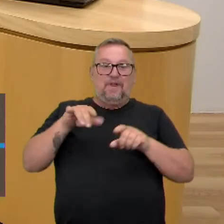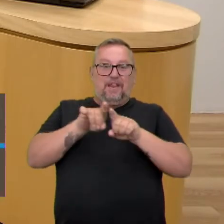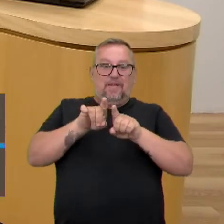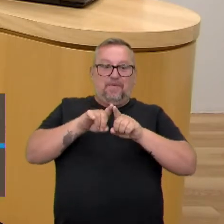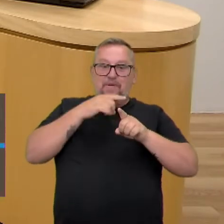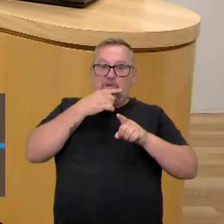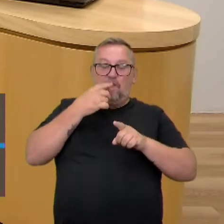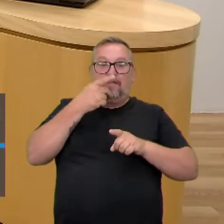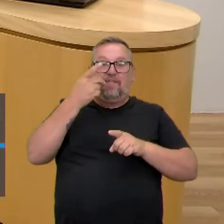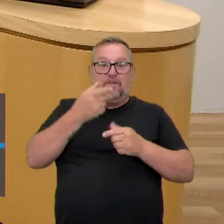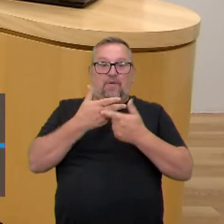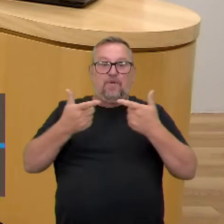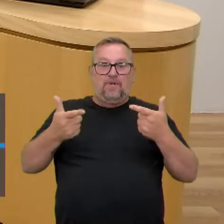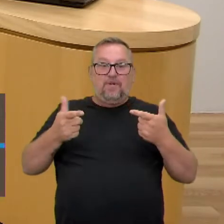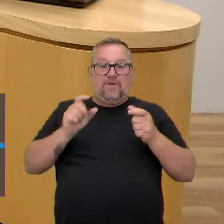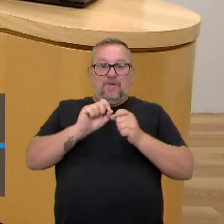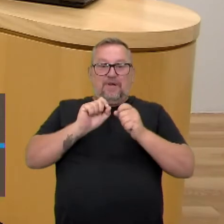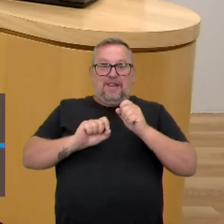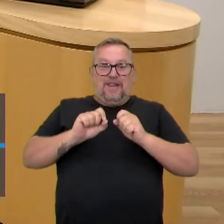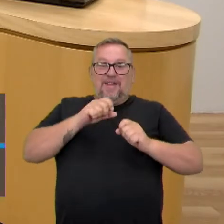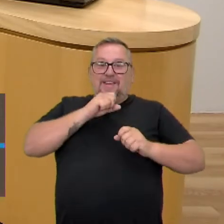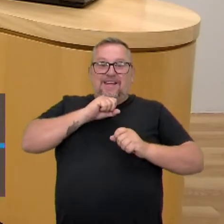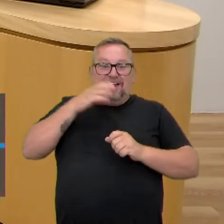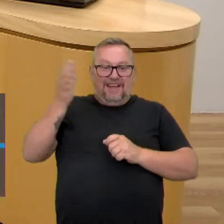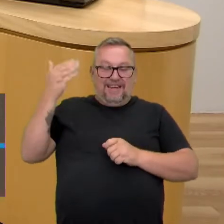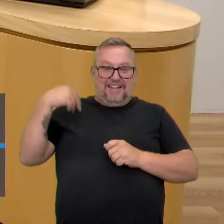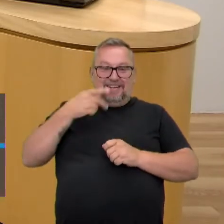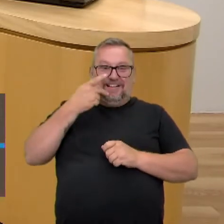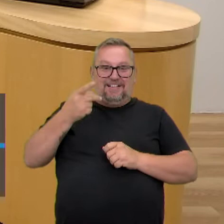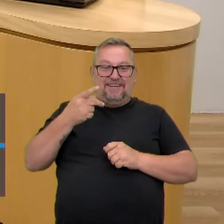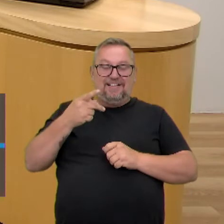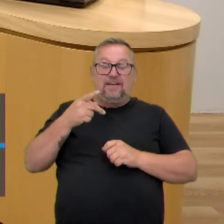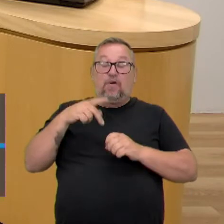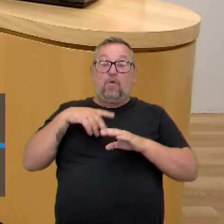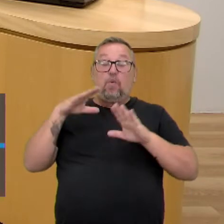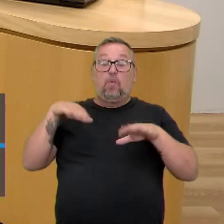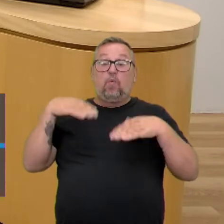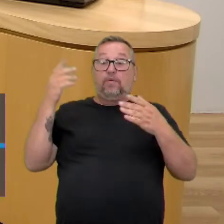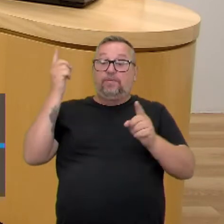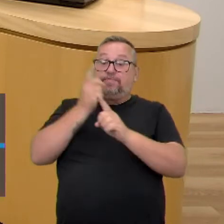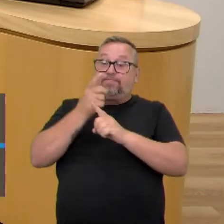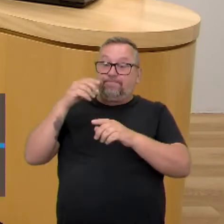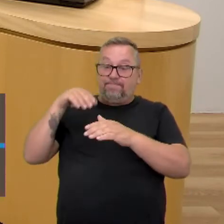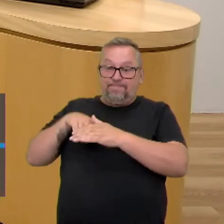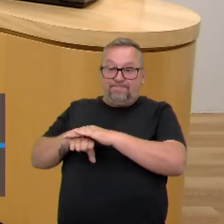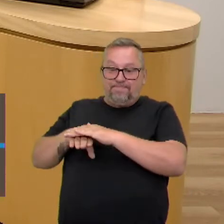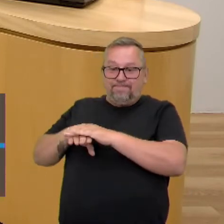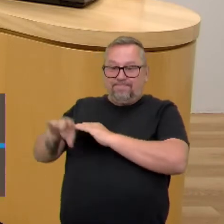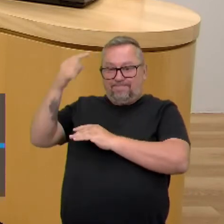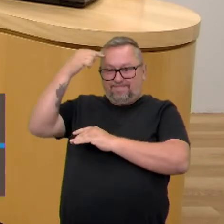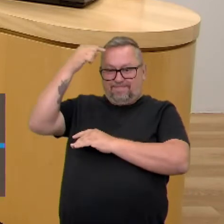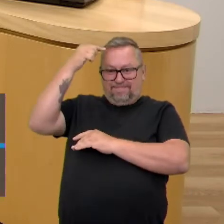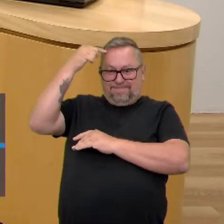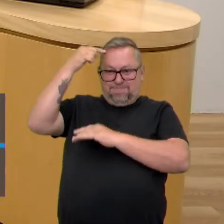falou lá de um pensador da Grécia Antiga, de que essas eurecas, como elas ficam lá guardadinhas no cérebro, né? Numa